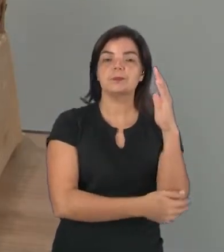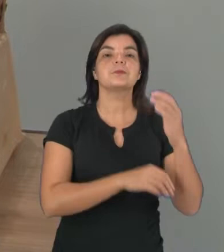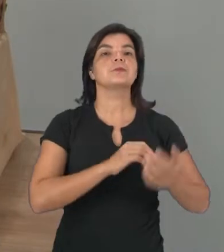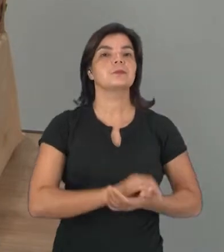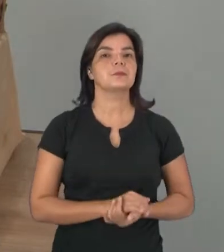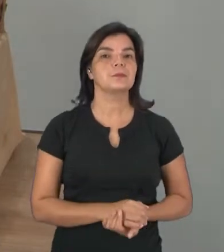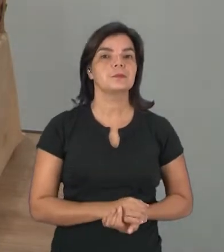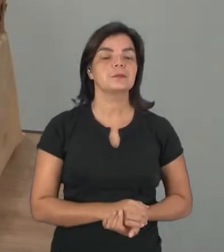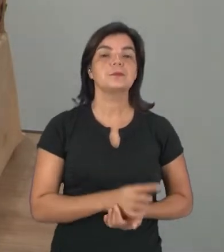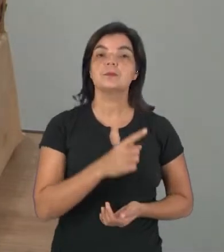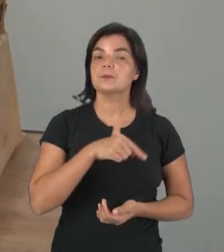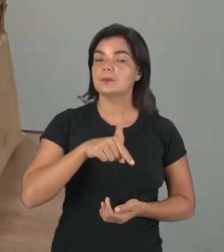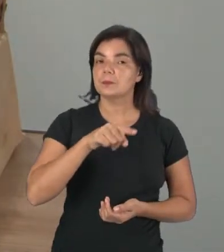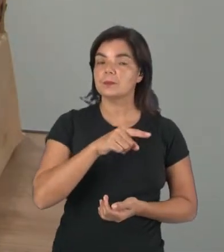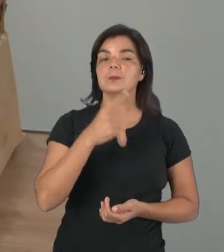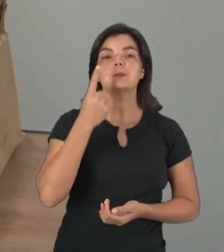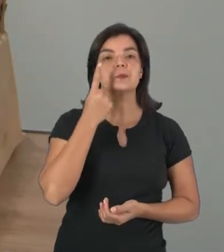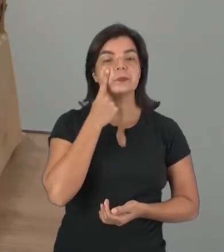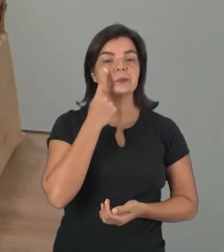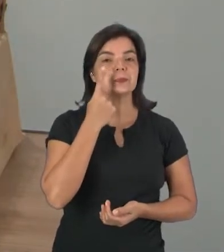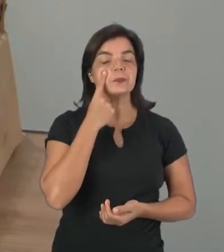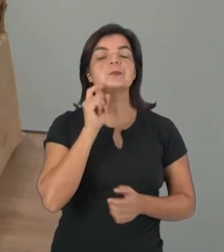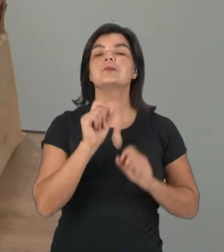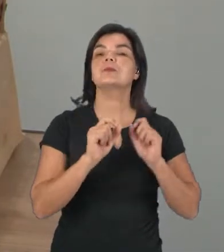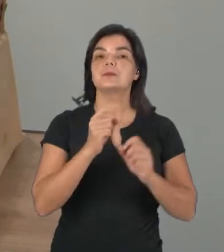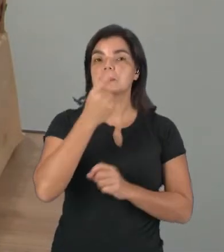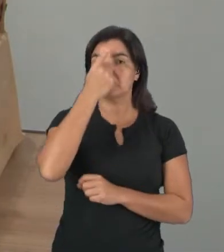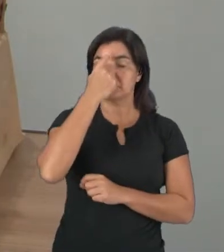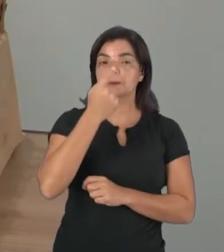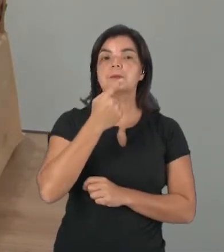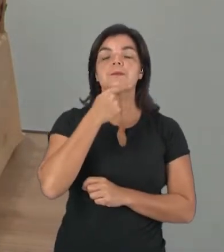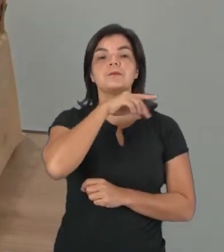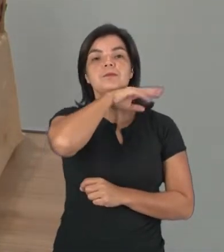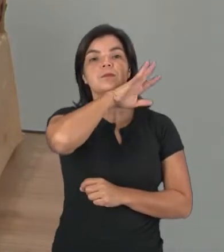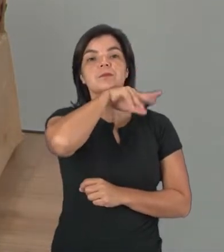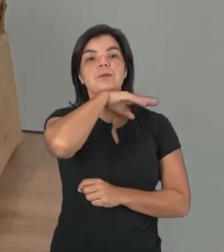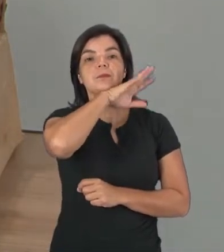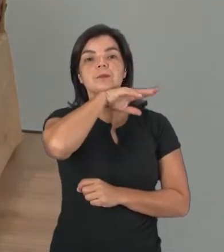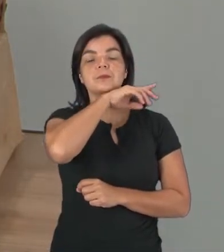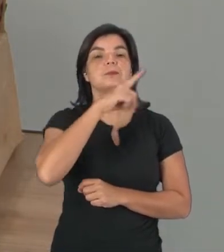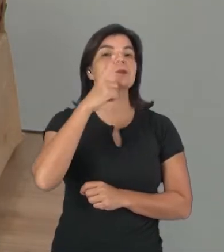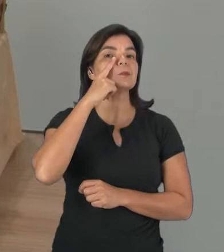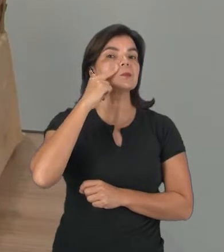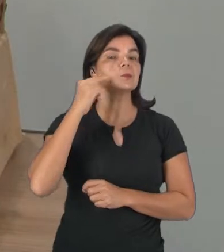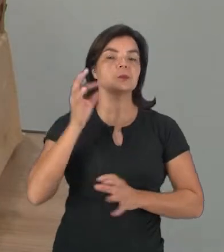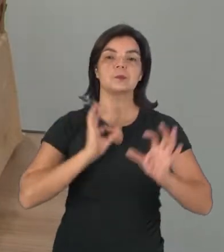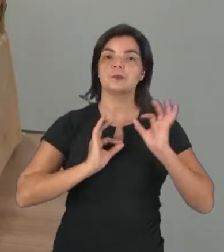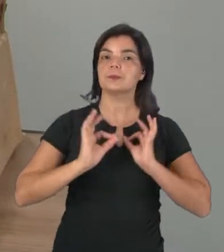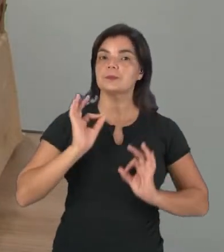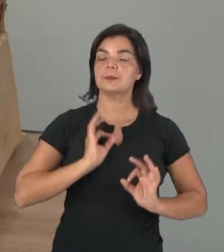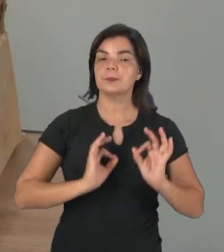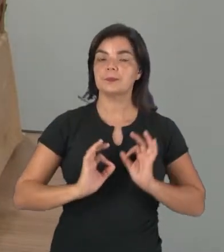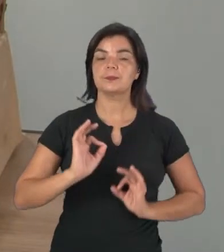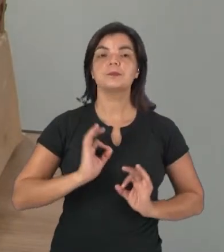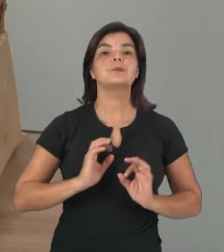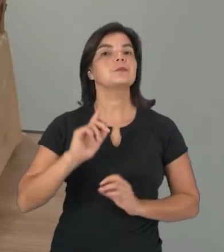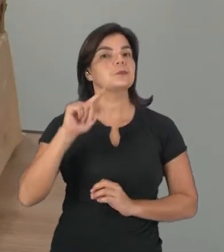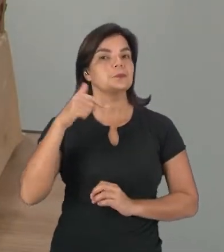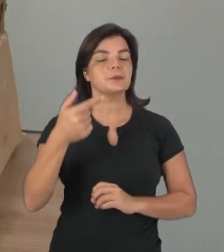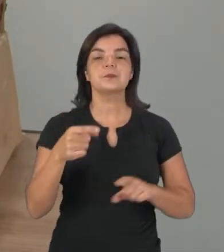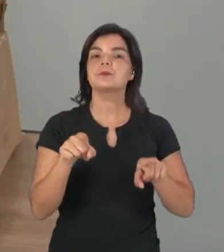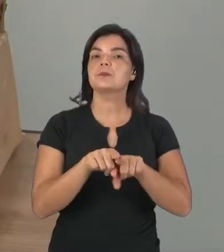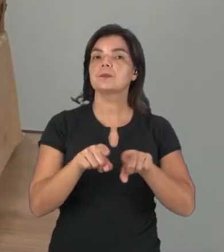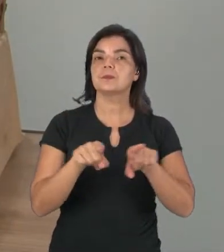observar? Já podemos aqui observar que é a imagem de um animal, da onça pintada. E outro também,